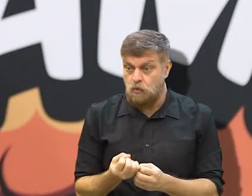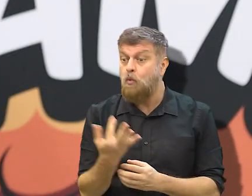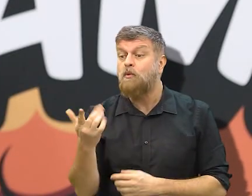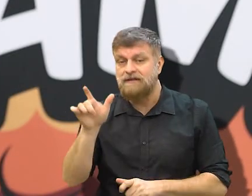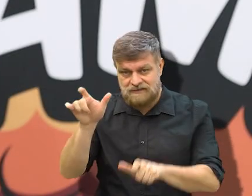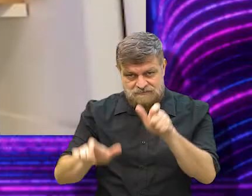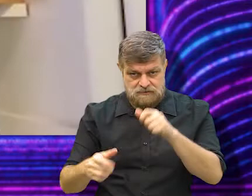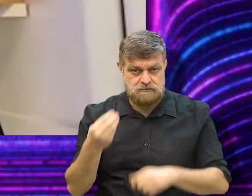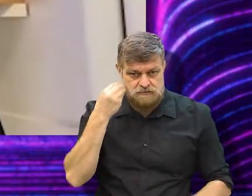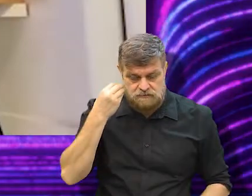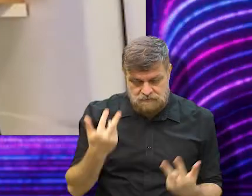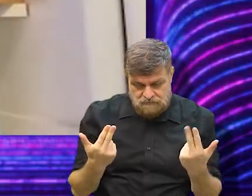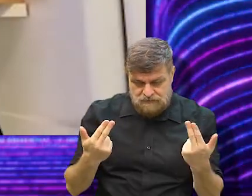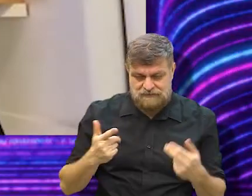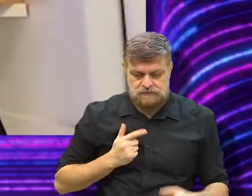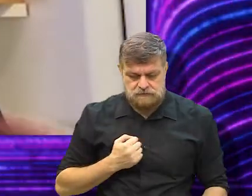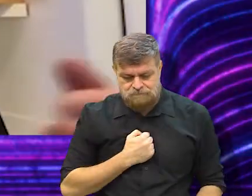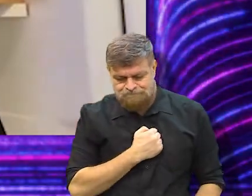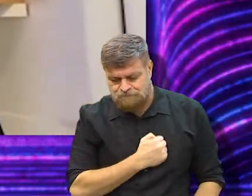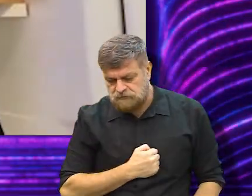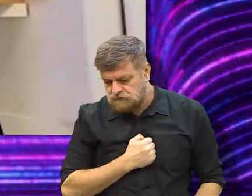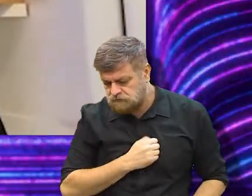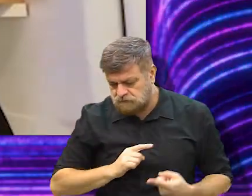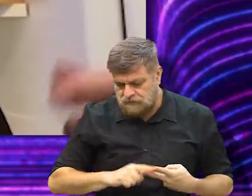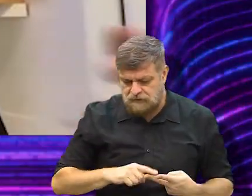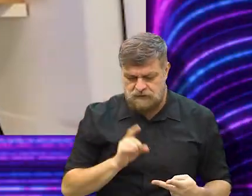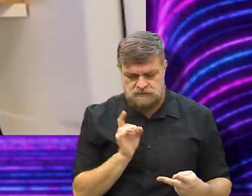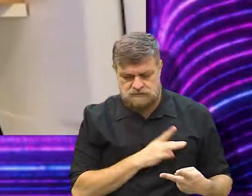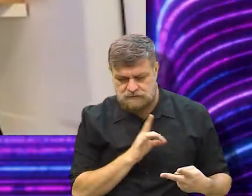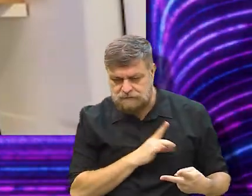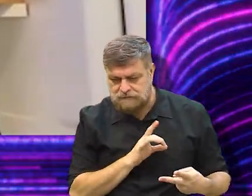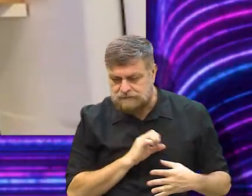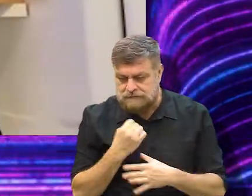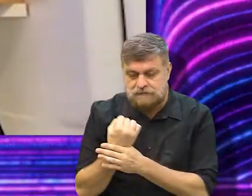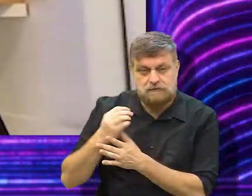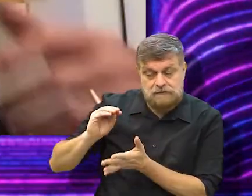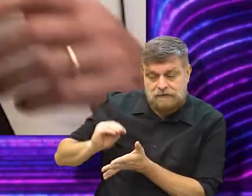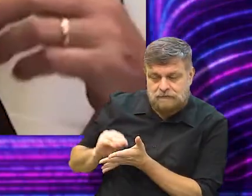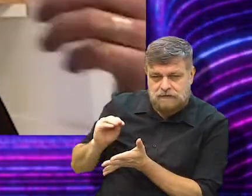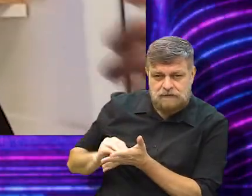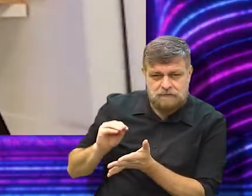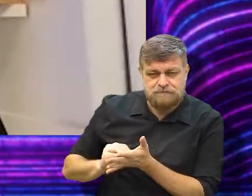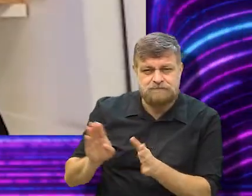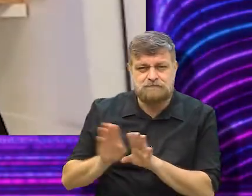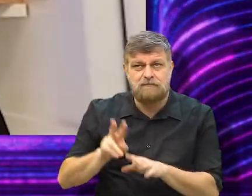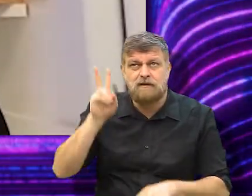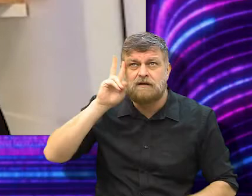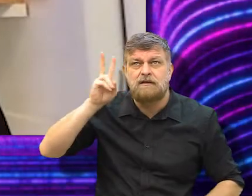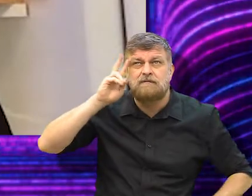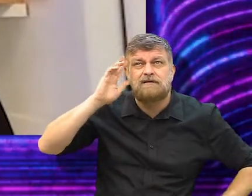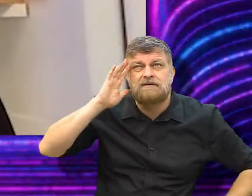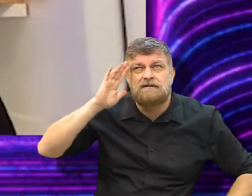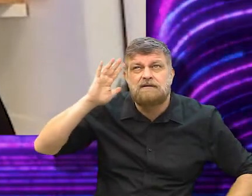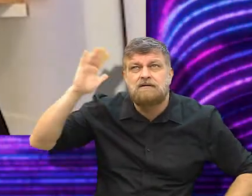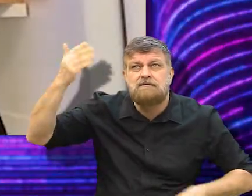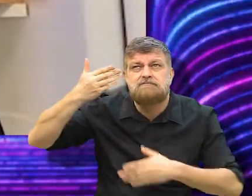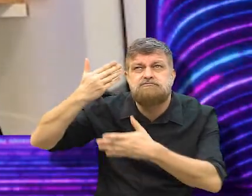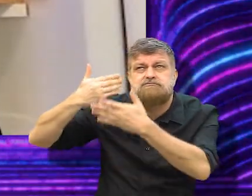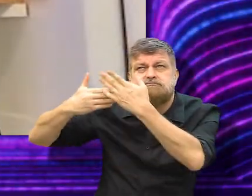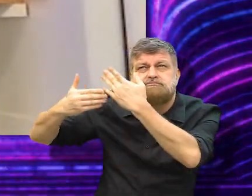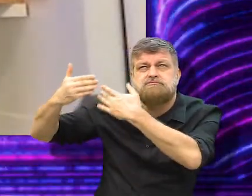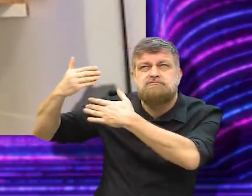pessoas de uma forma ou de outra, vem a solidão, vem o medo, vem as inseguranças, vem recordações de tempos